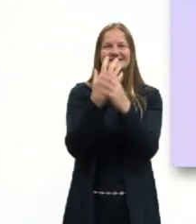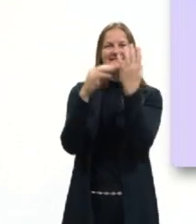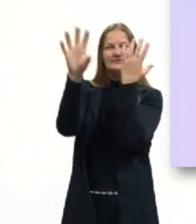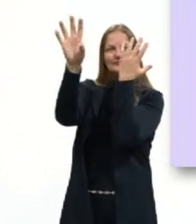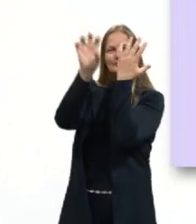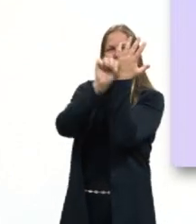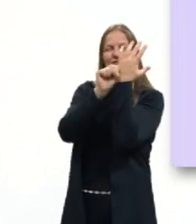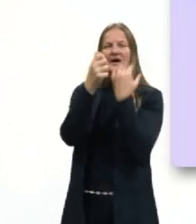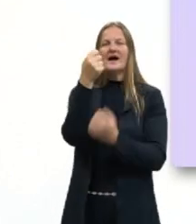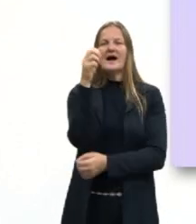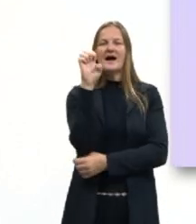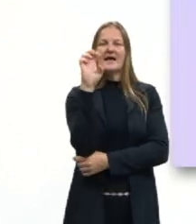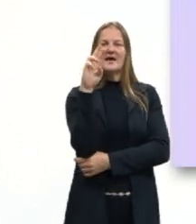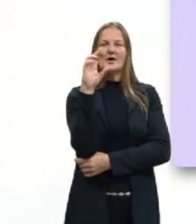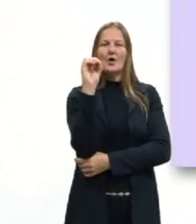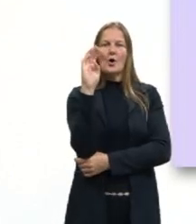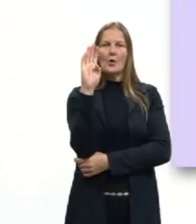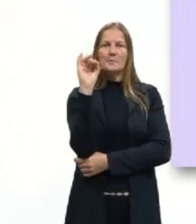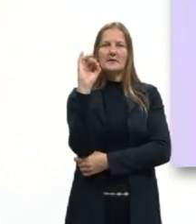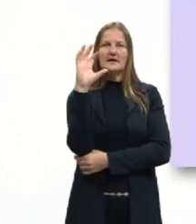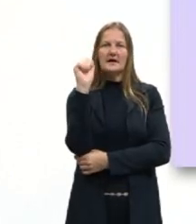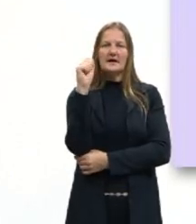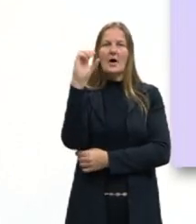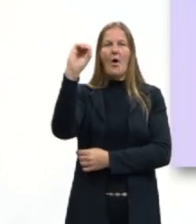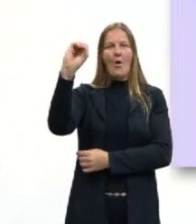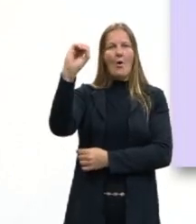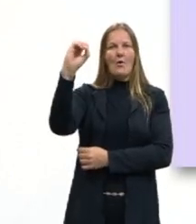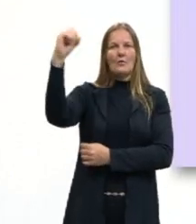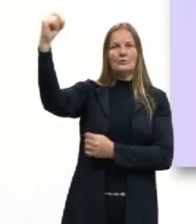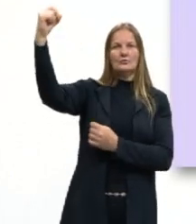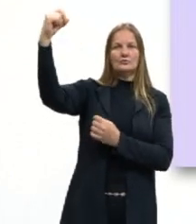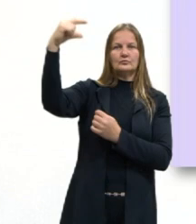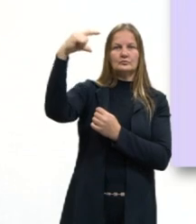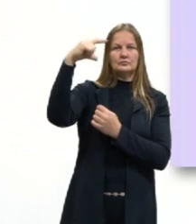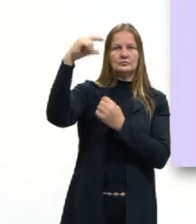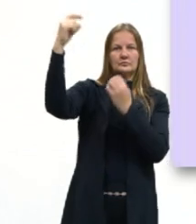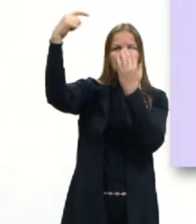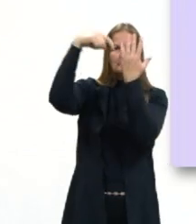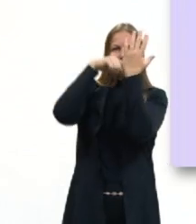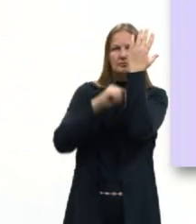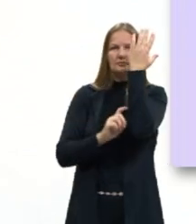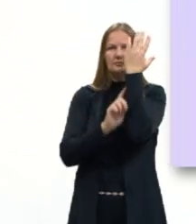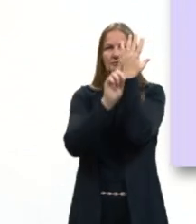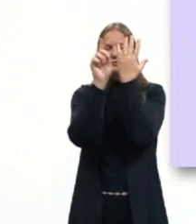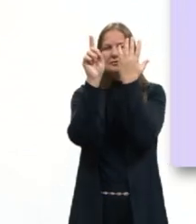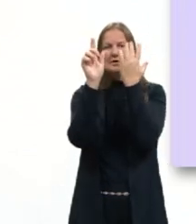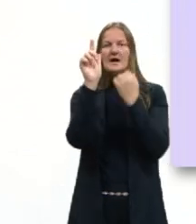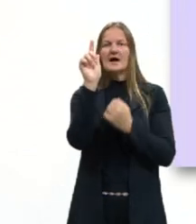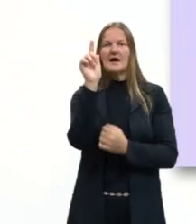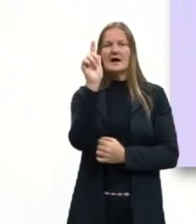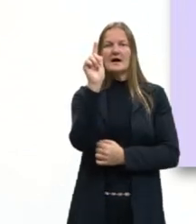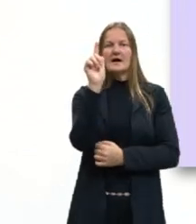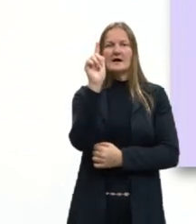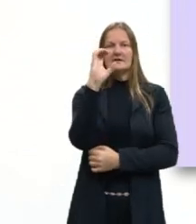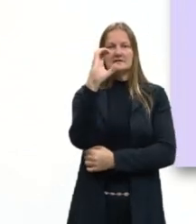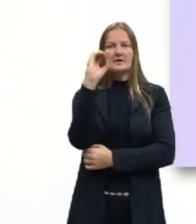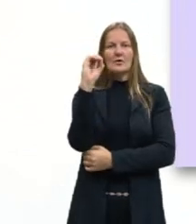respiração aeróbica que vai utilizar o oxigênio e vai liberar o gás carbônico.